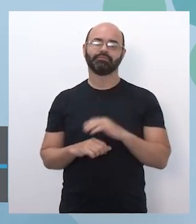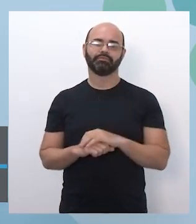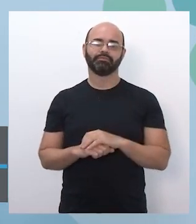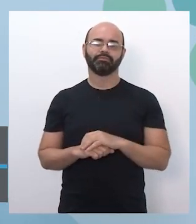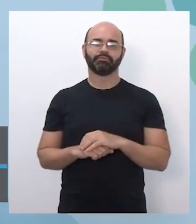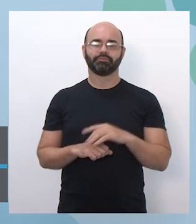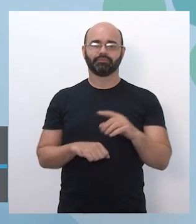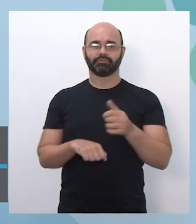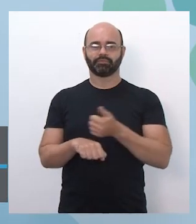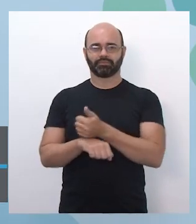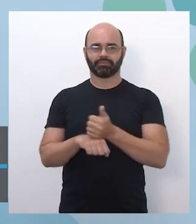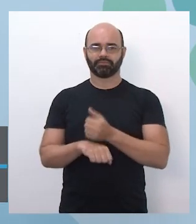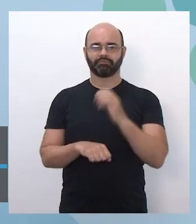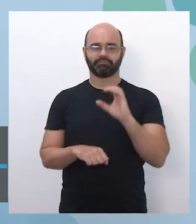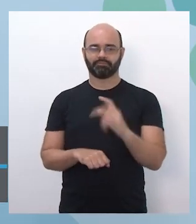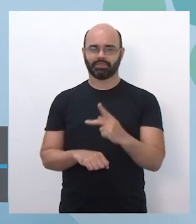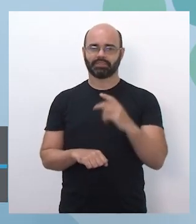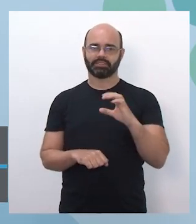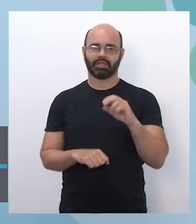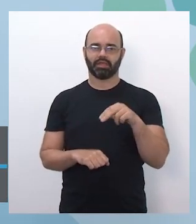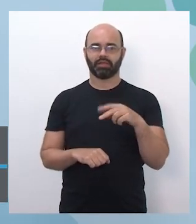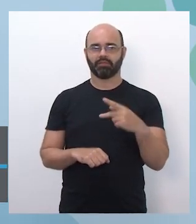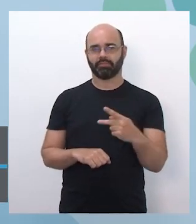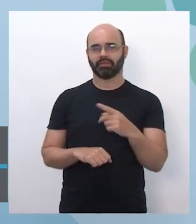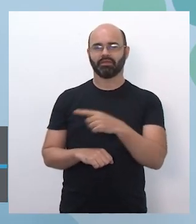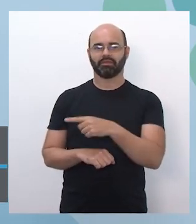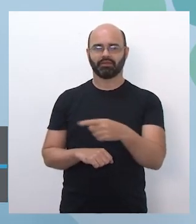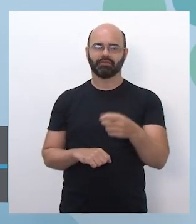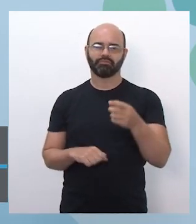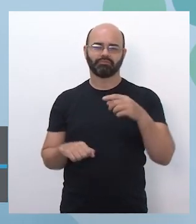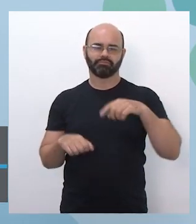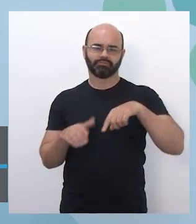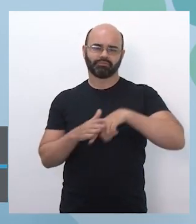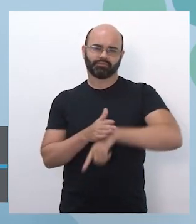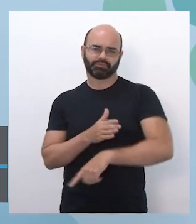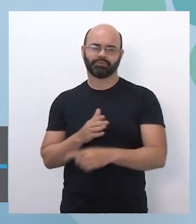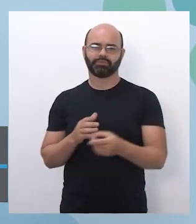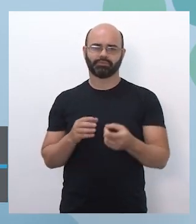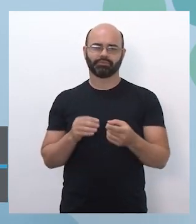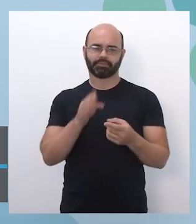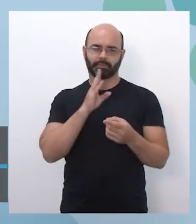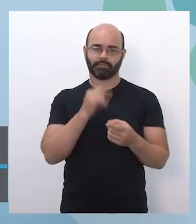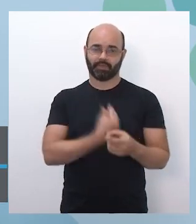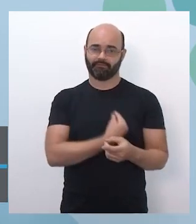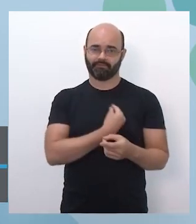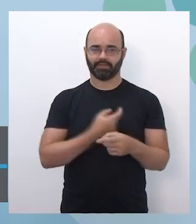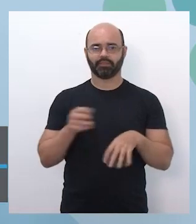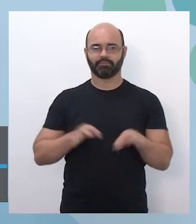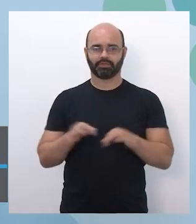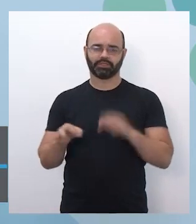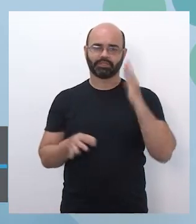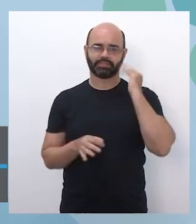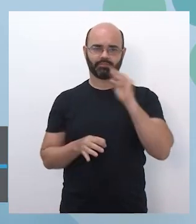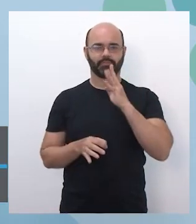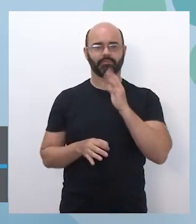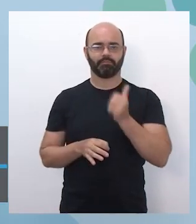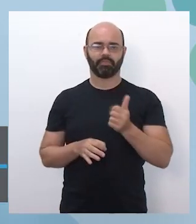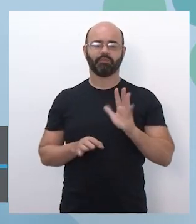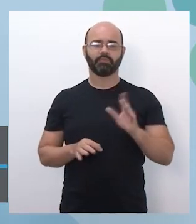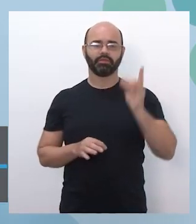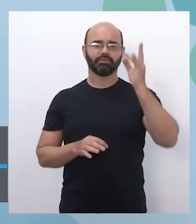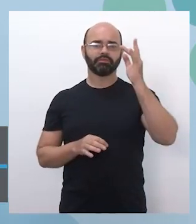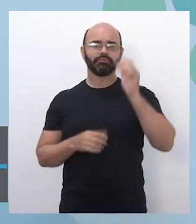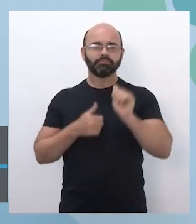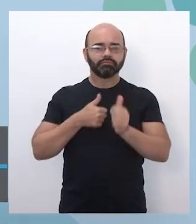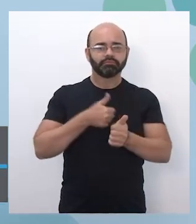profissionais como os PCNPs naturalmente sabem bastante sobre o componente projeto de vida, mas quem está ali mais pertinho para